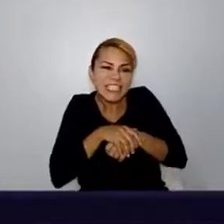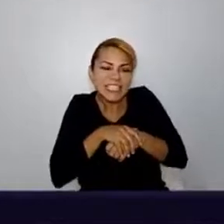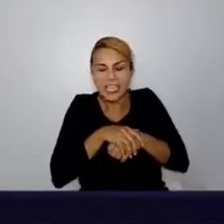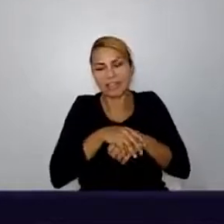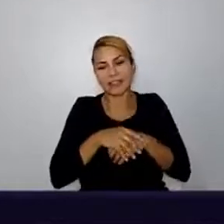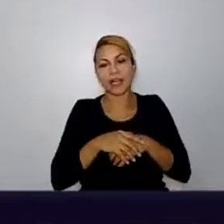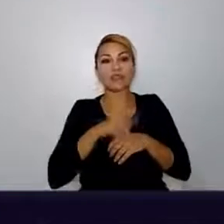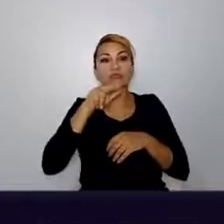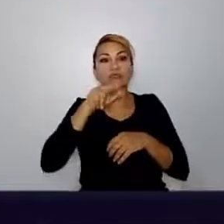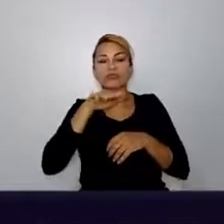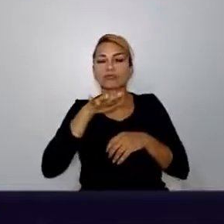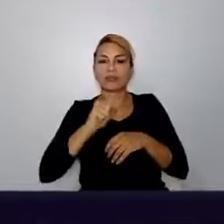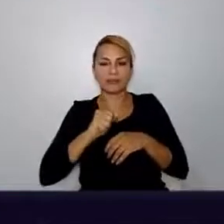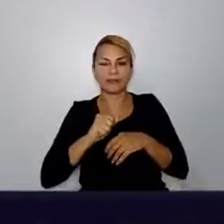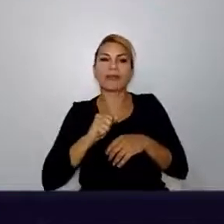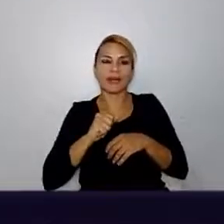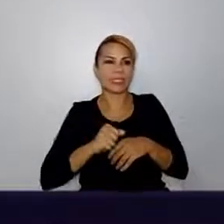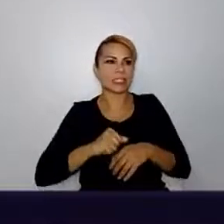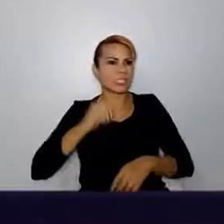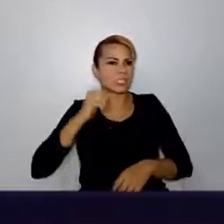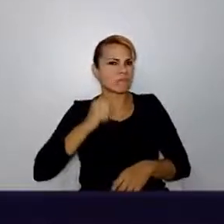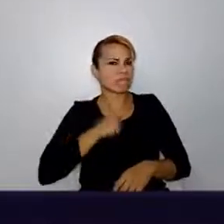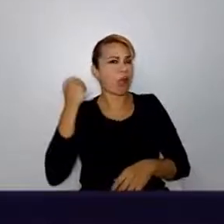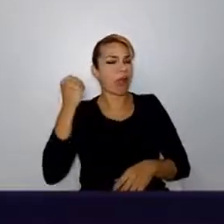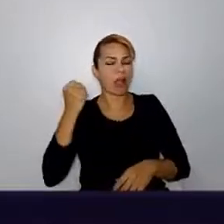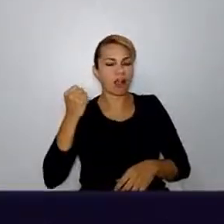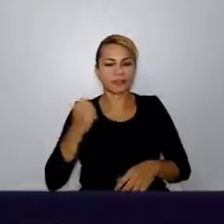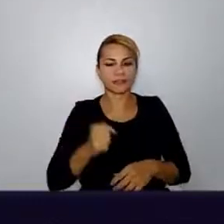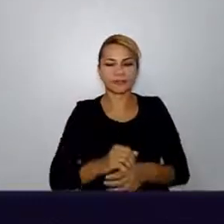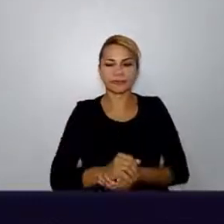mais eu saio esbravejando, assim, já foi outra lição, comunicação.